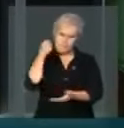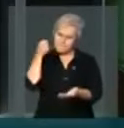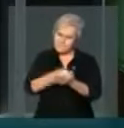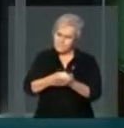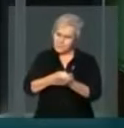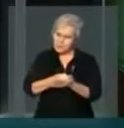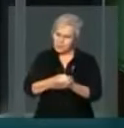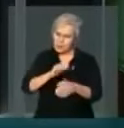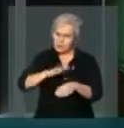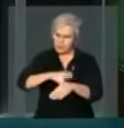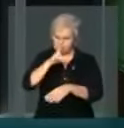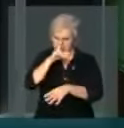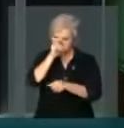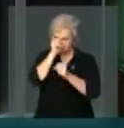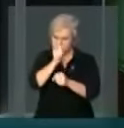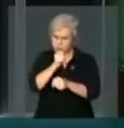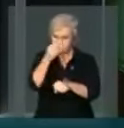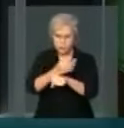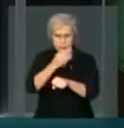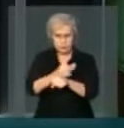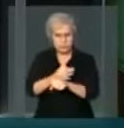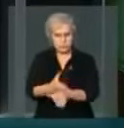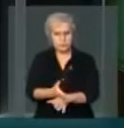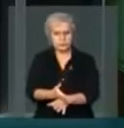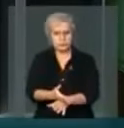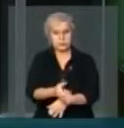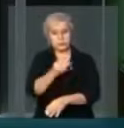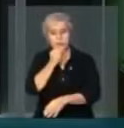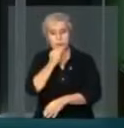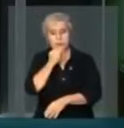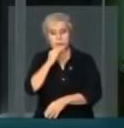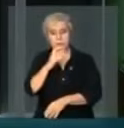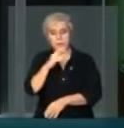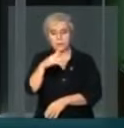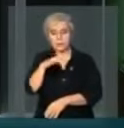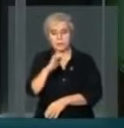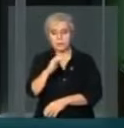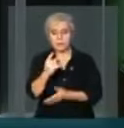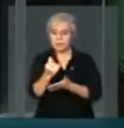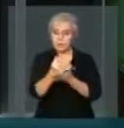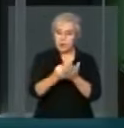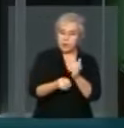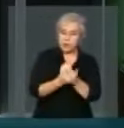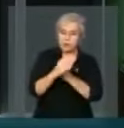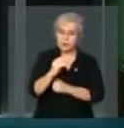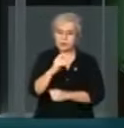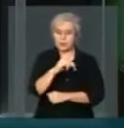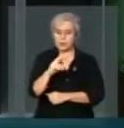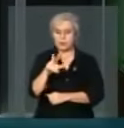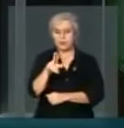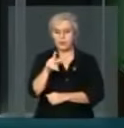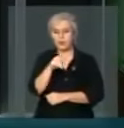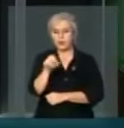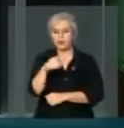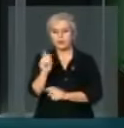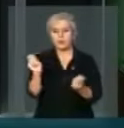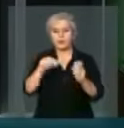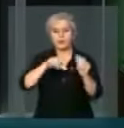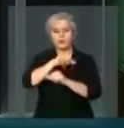Por exemplo, debate-se que crime de corrupção se torne crime hediondo.